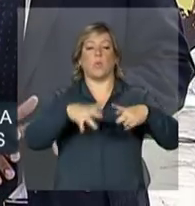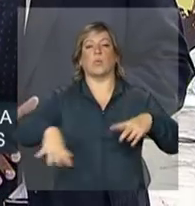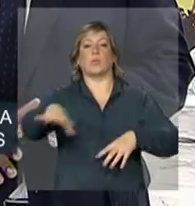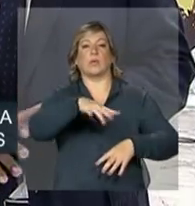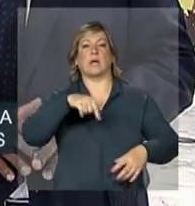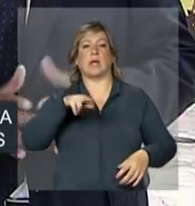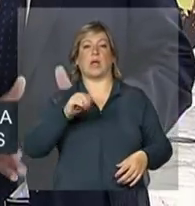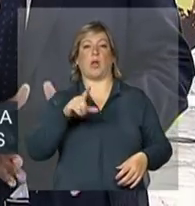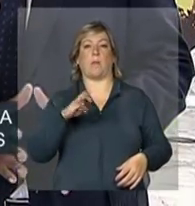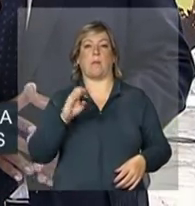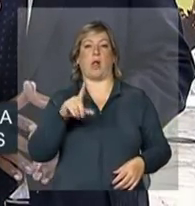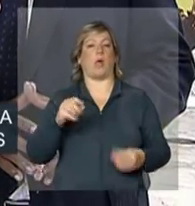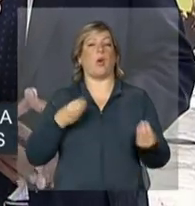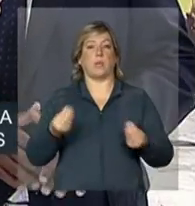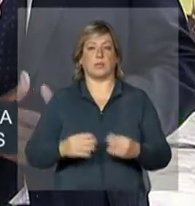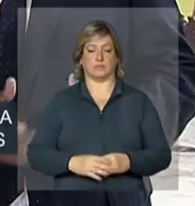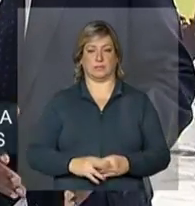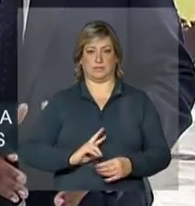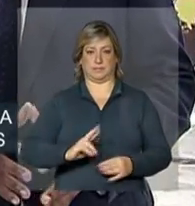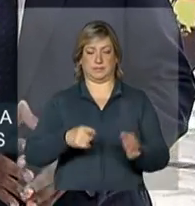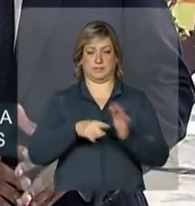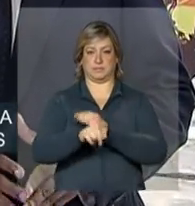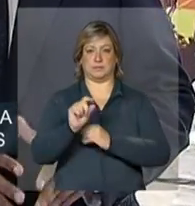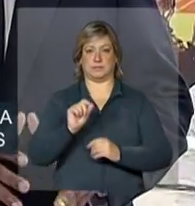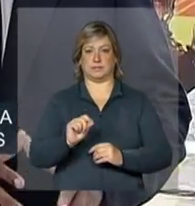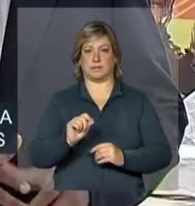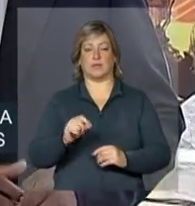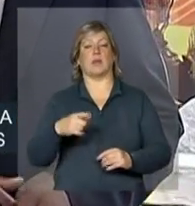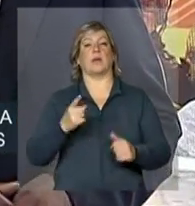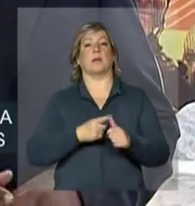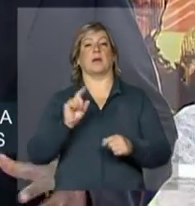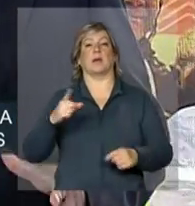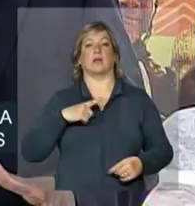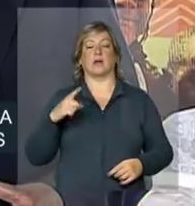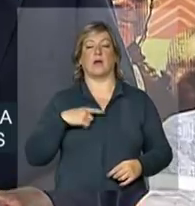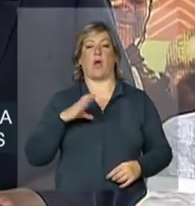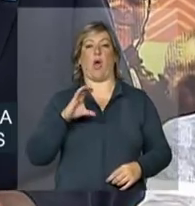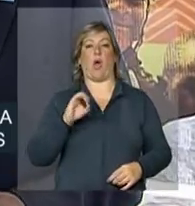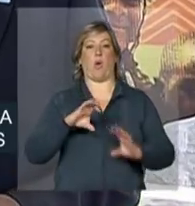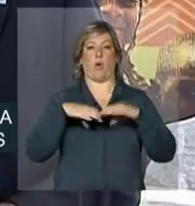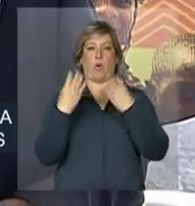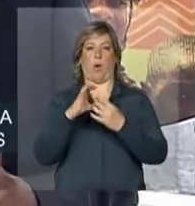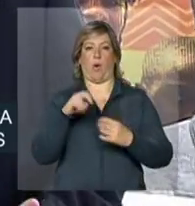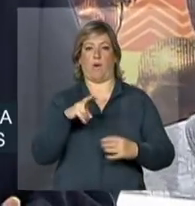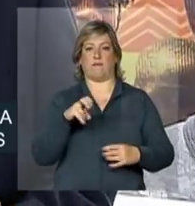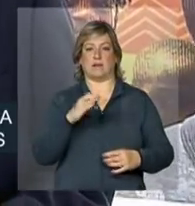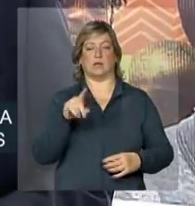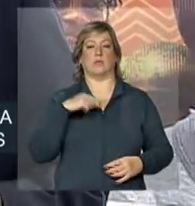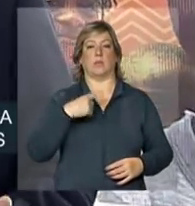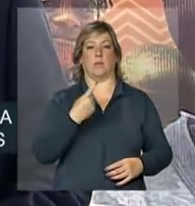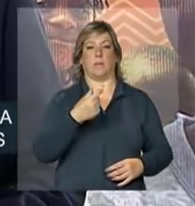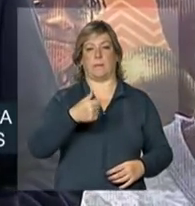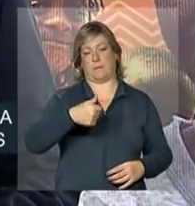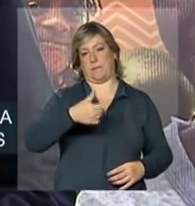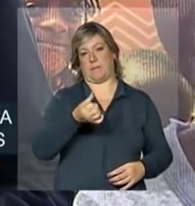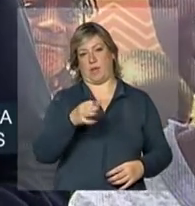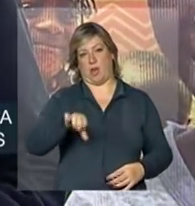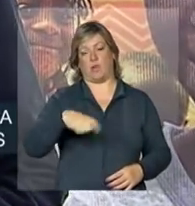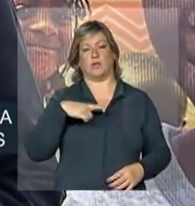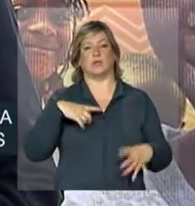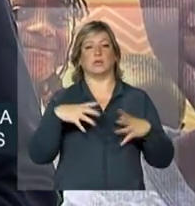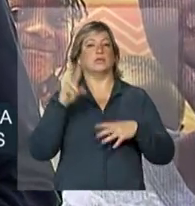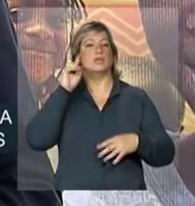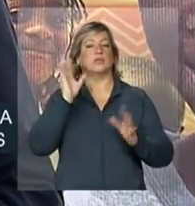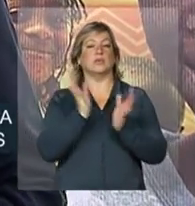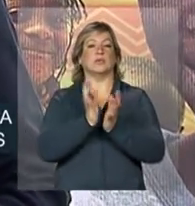primeiro nós respeitamos o que determina a Convenção 69 da Organização Internacional do Trabalho, que é o direito de autoatribuição da